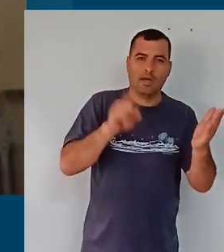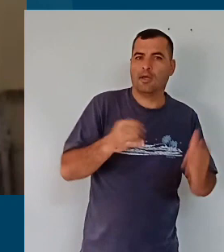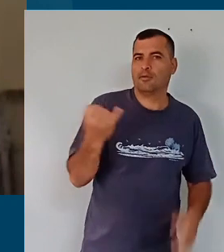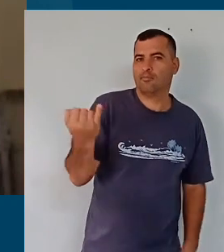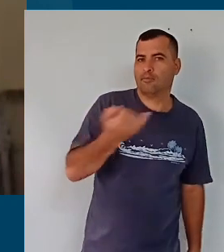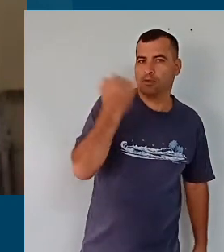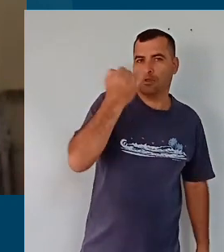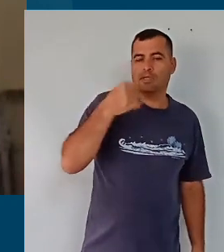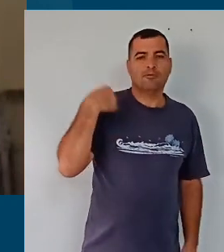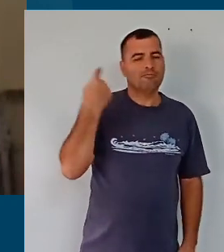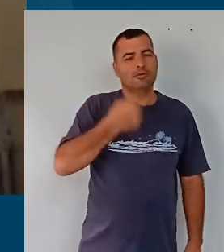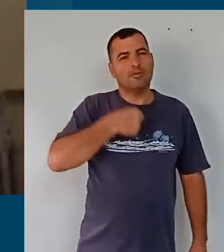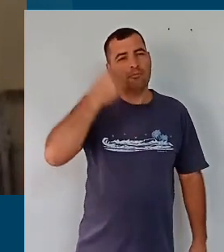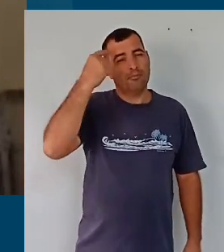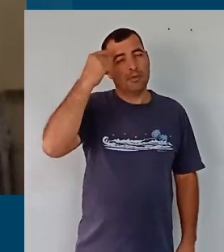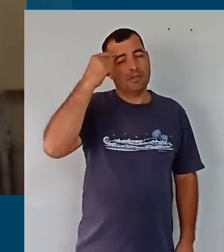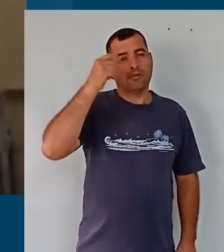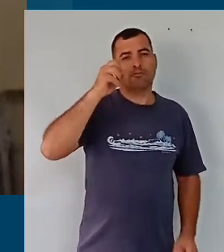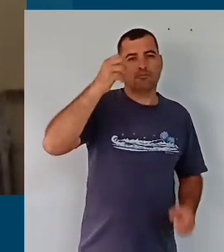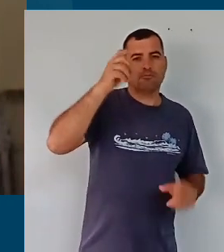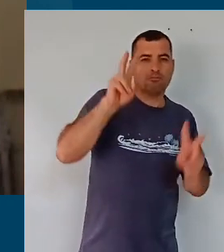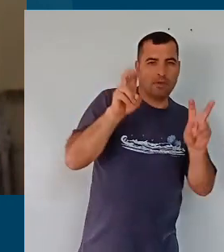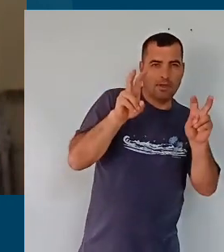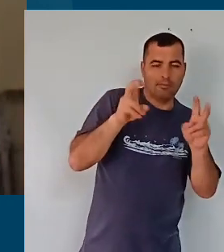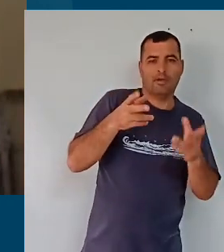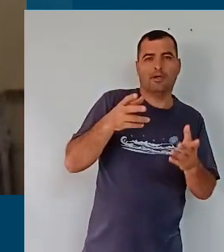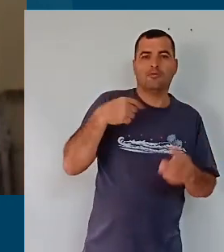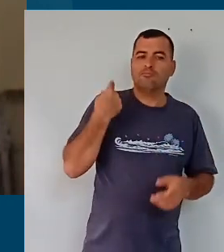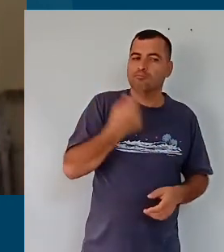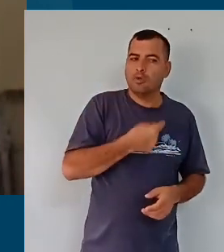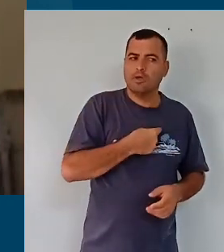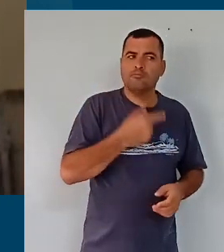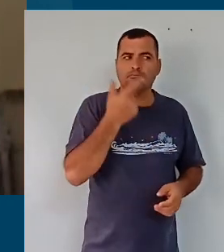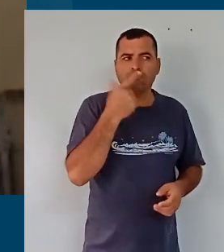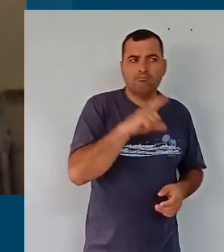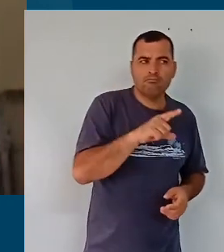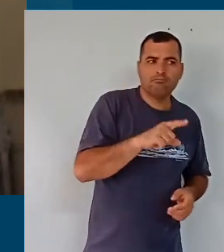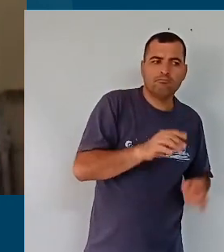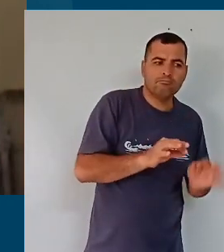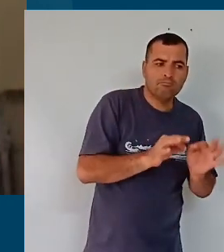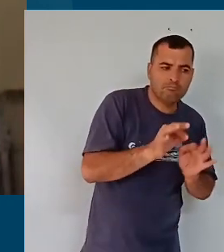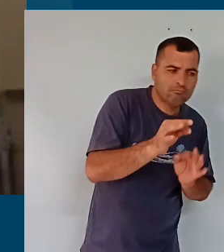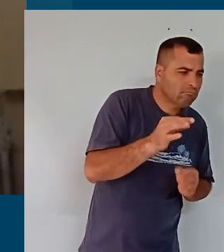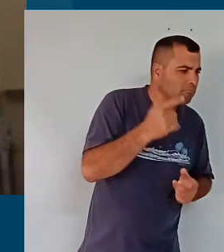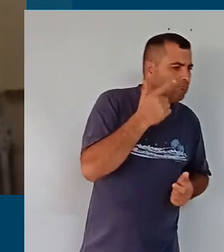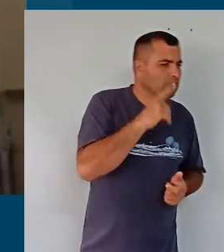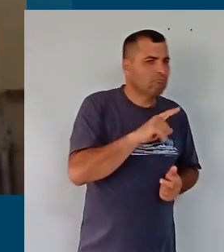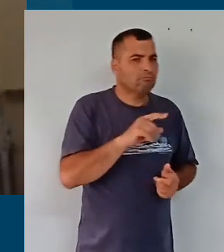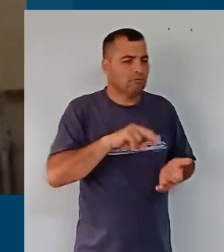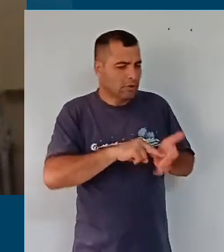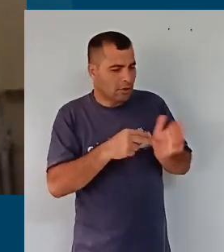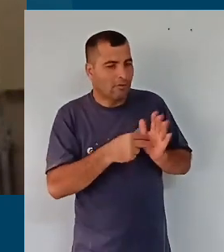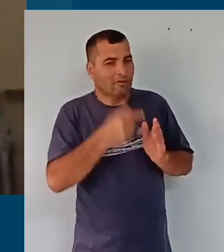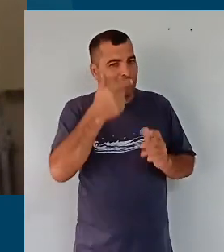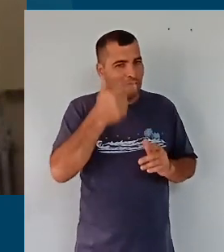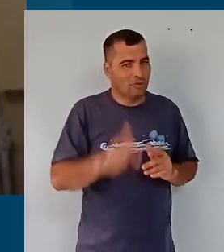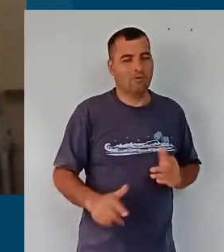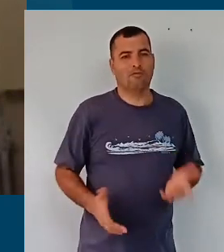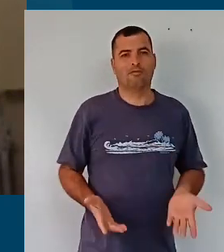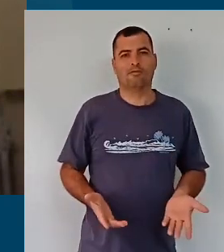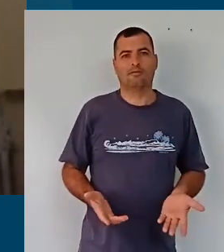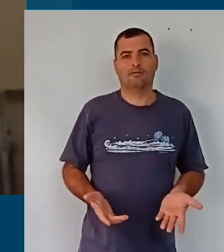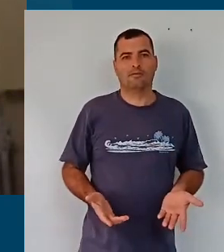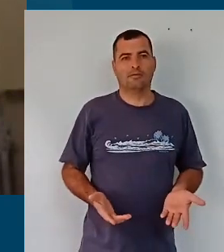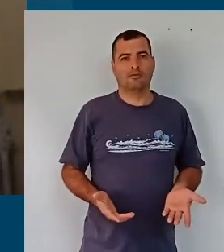reflexões e é a partir dele que nós vamos mensurar, nós vamos ressignificar, que nós vamos